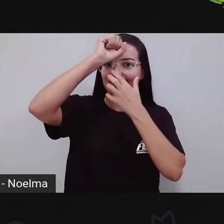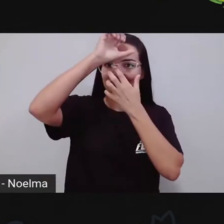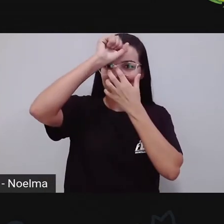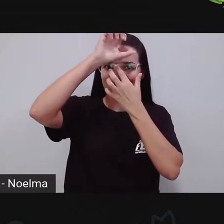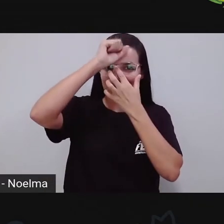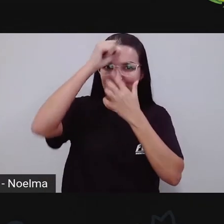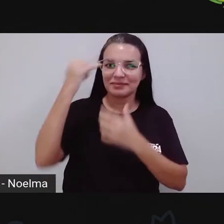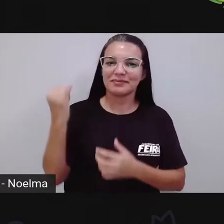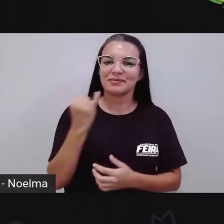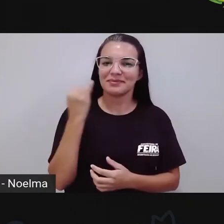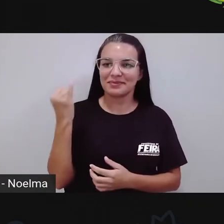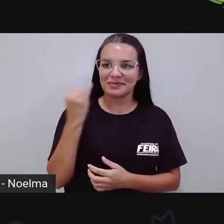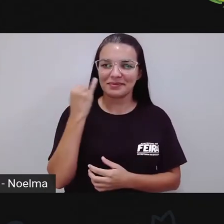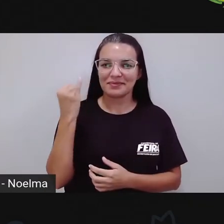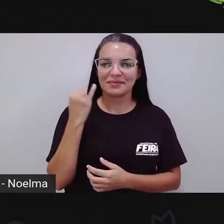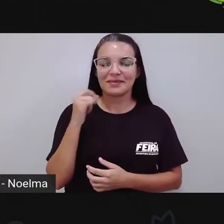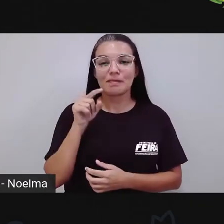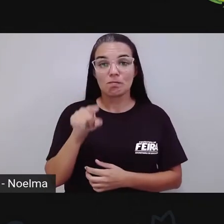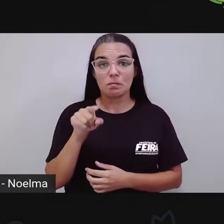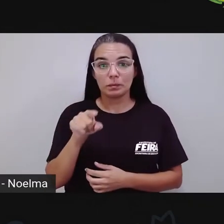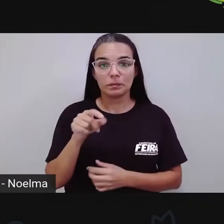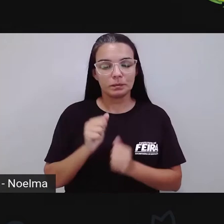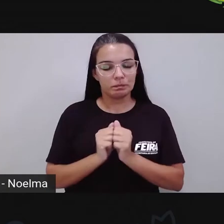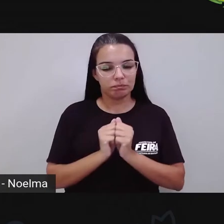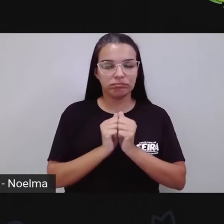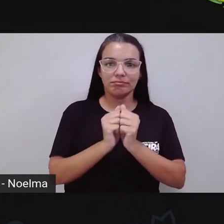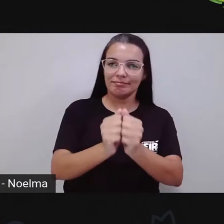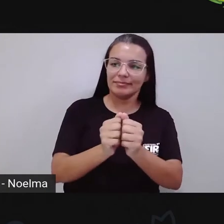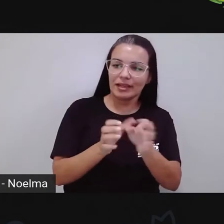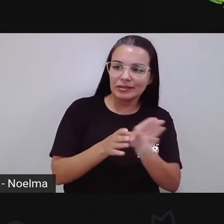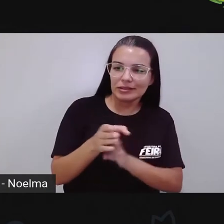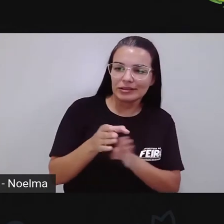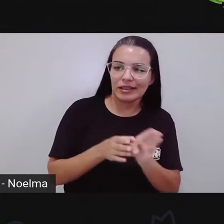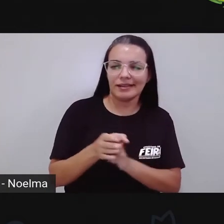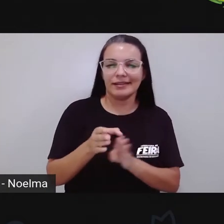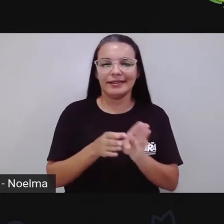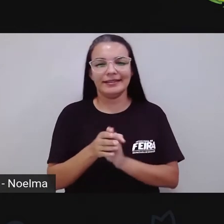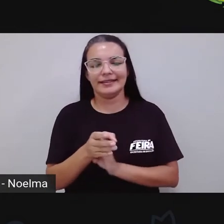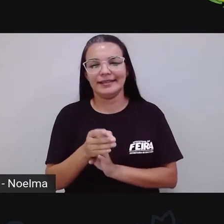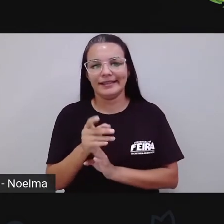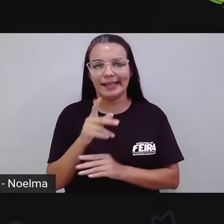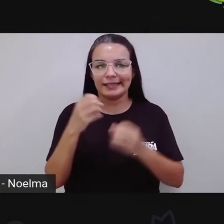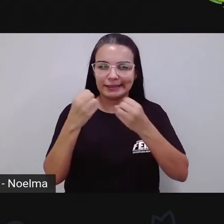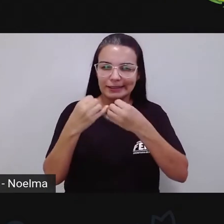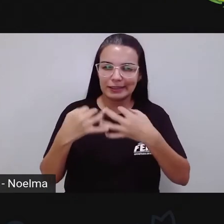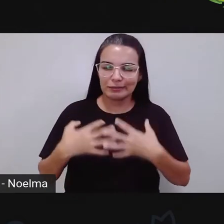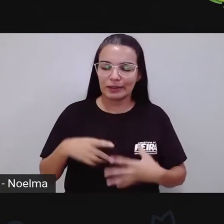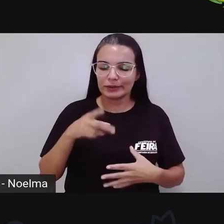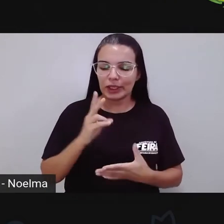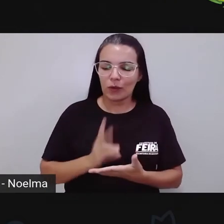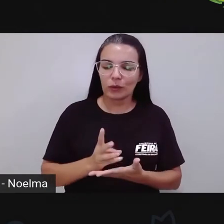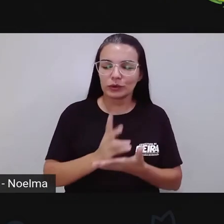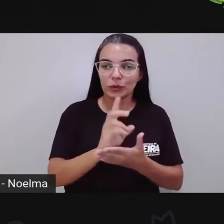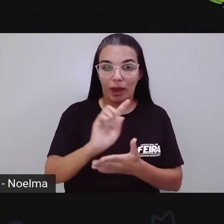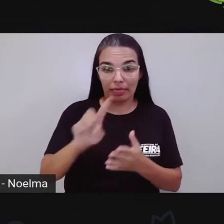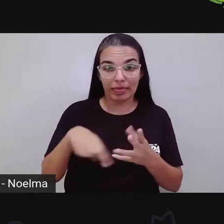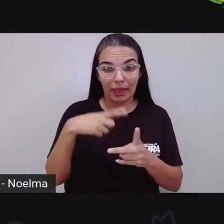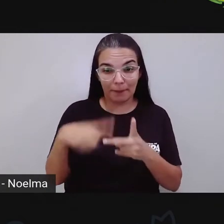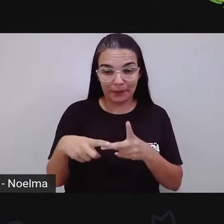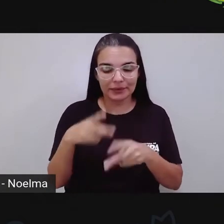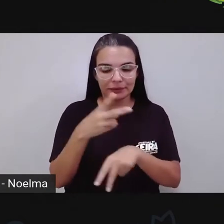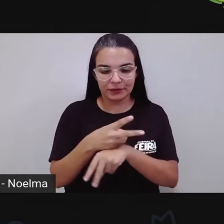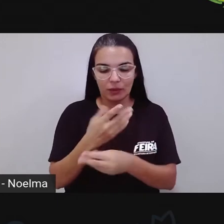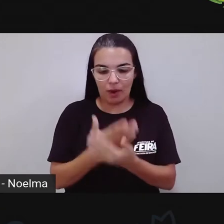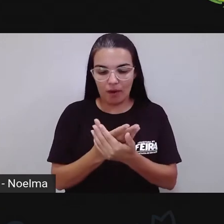importante, né? Que você acompanha o que é para orientar, o que é para explica e dar continuidade depois disso com as